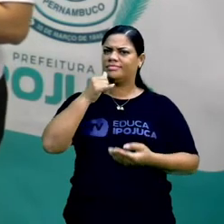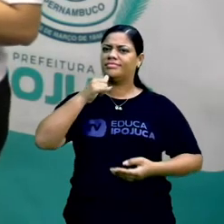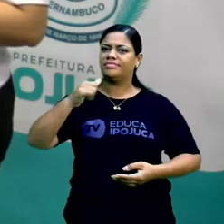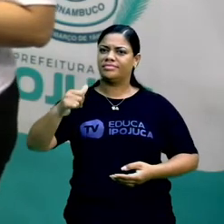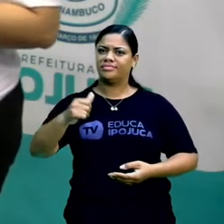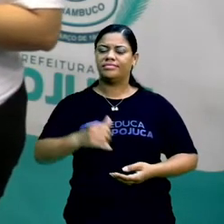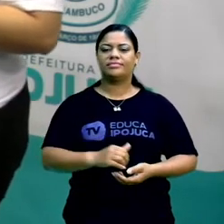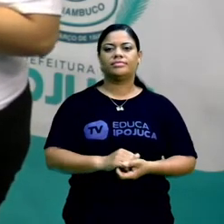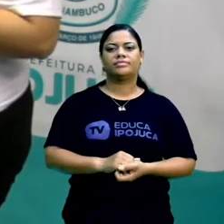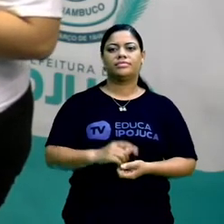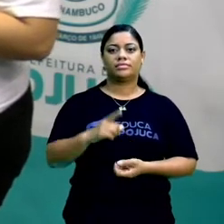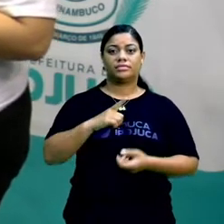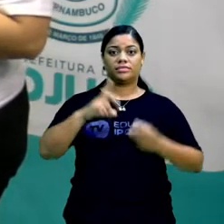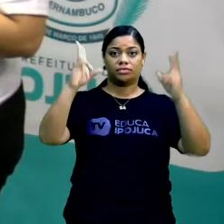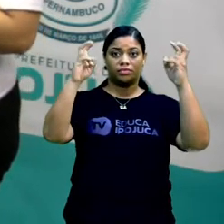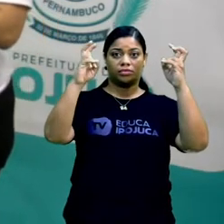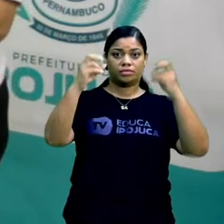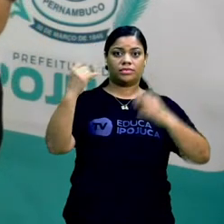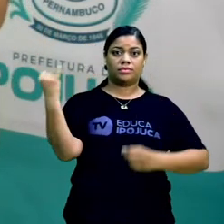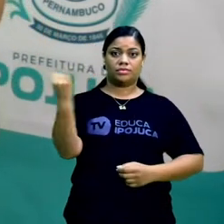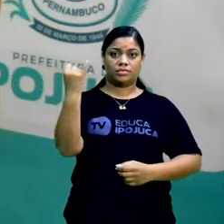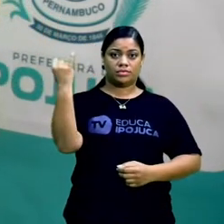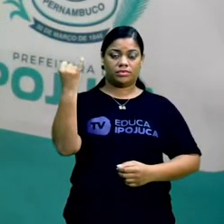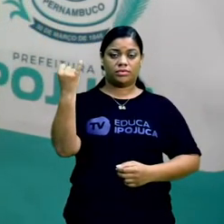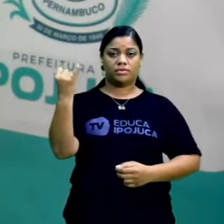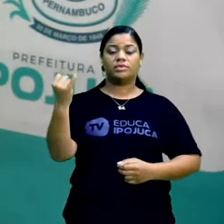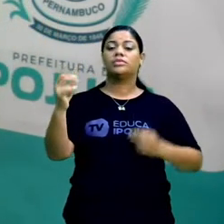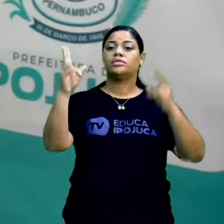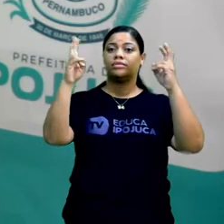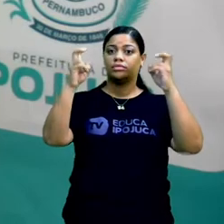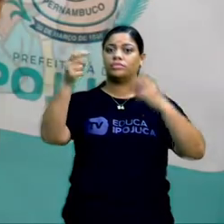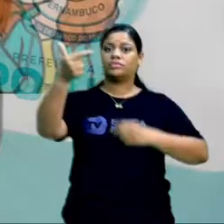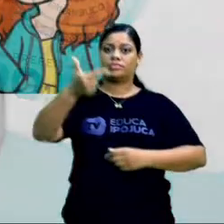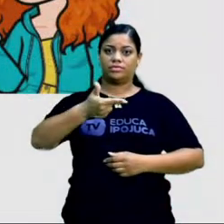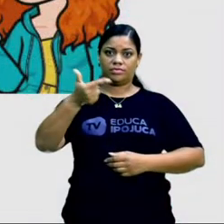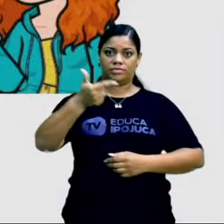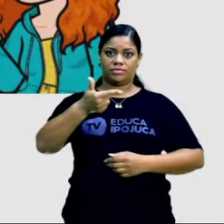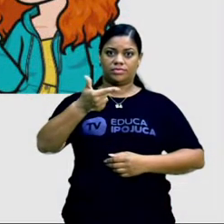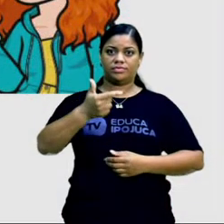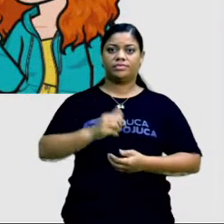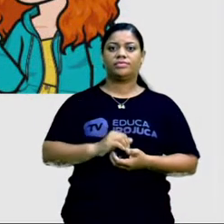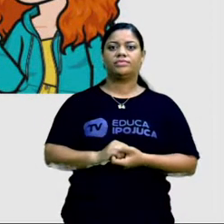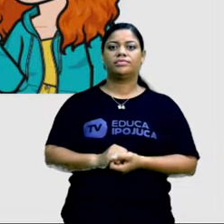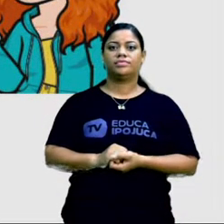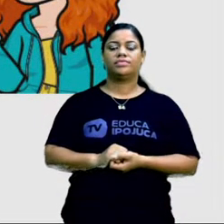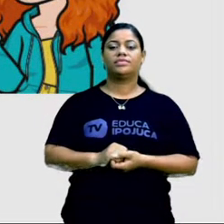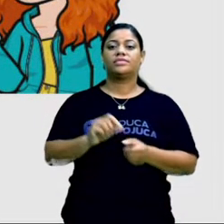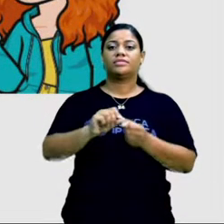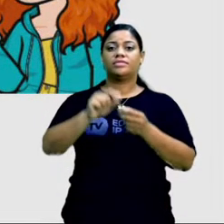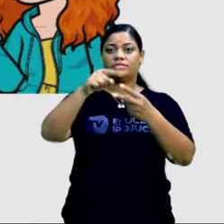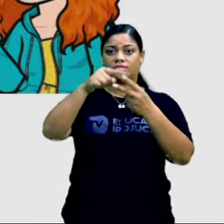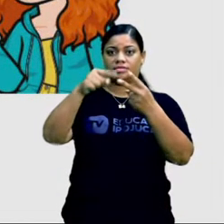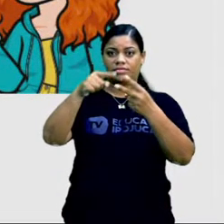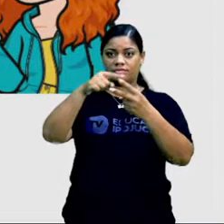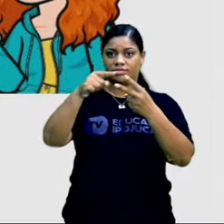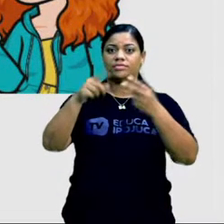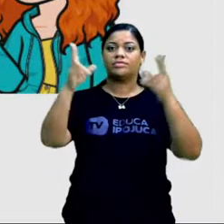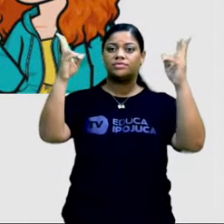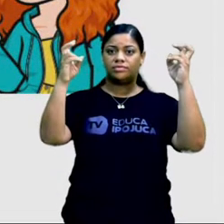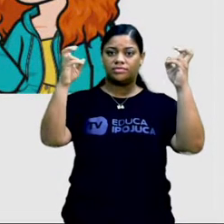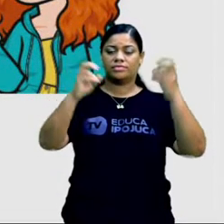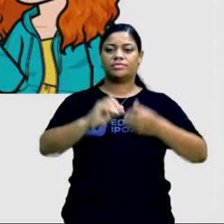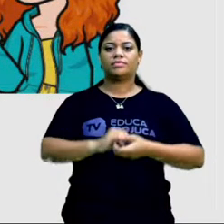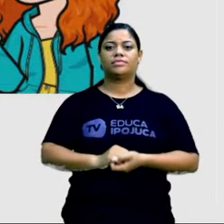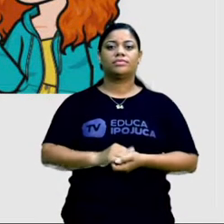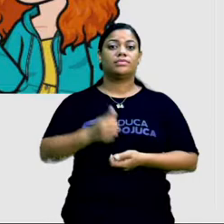Eu tenho o título principal e o título auxiliar. Então a reportagem é formada pelos dois títulos.